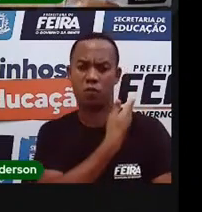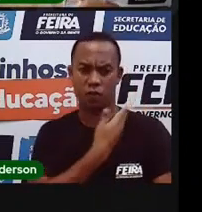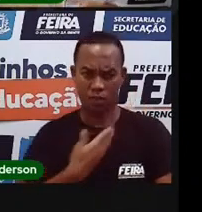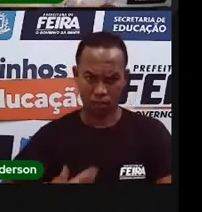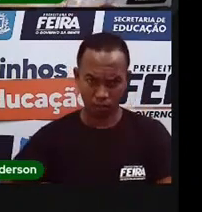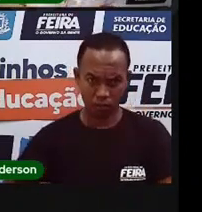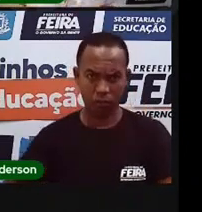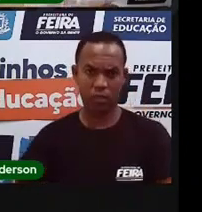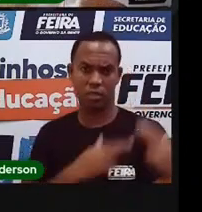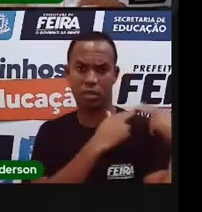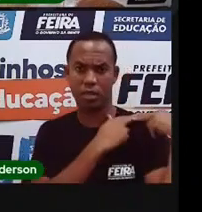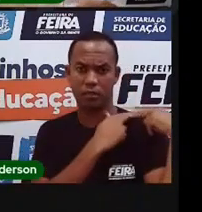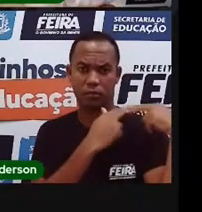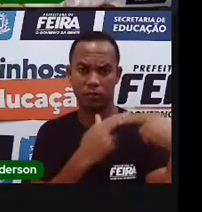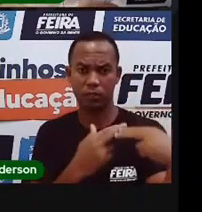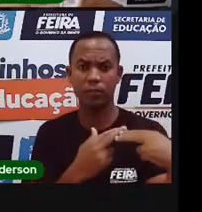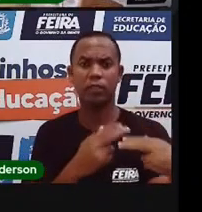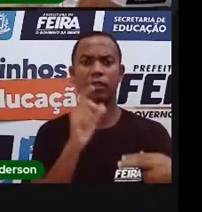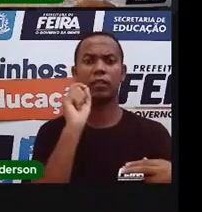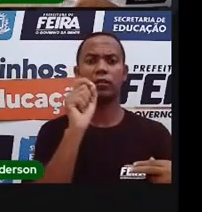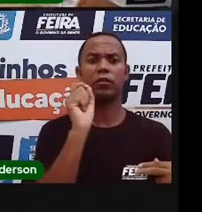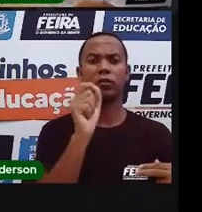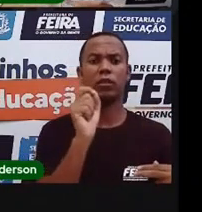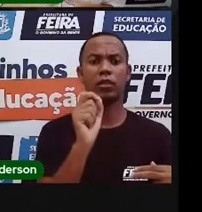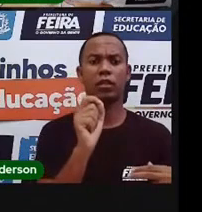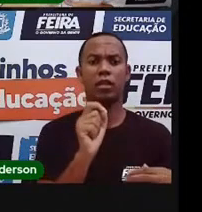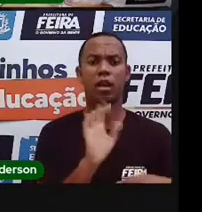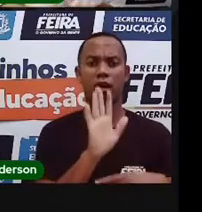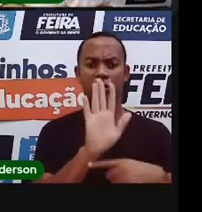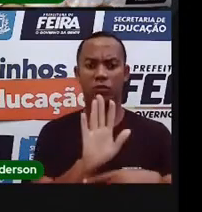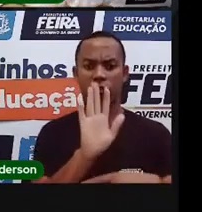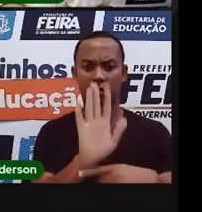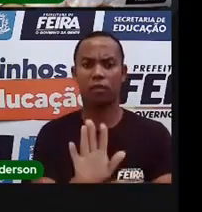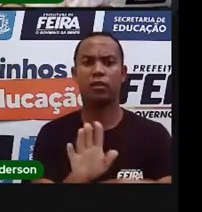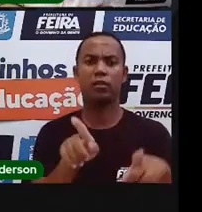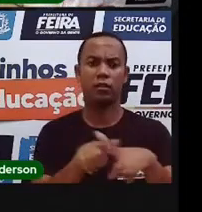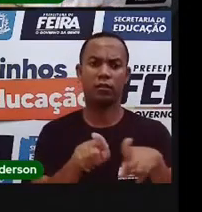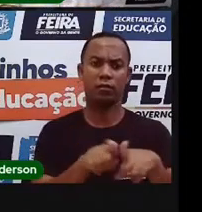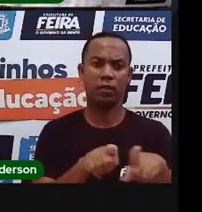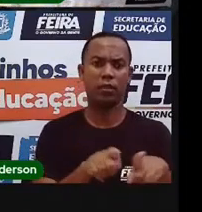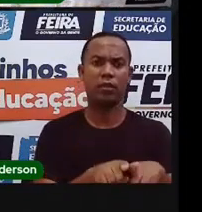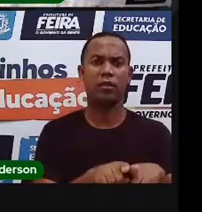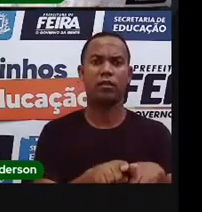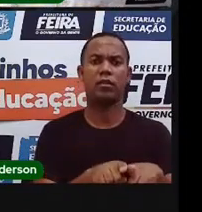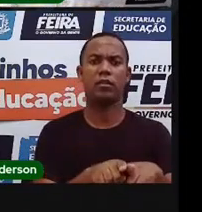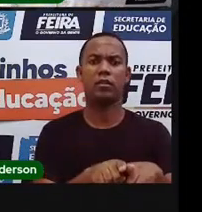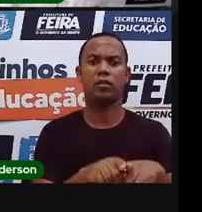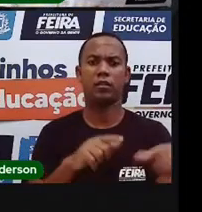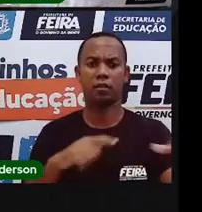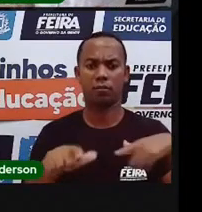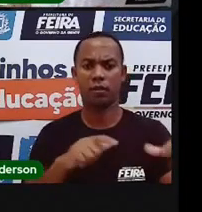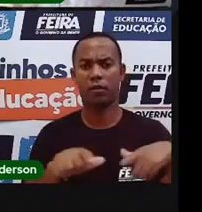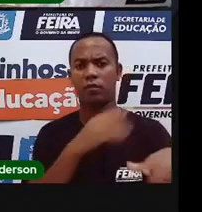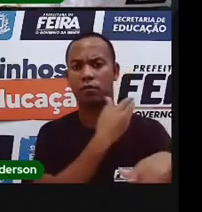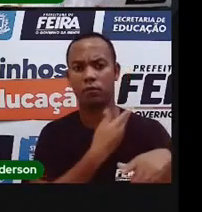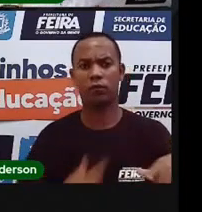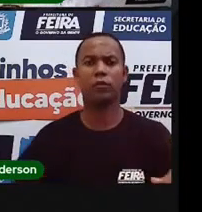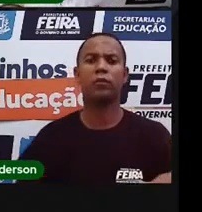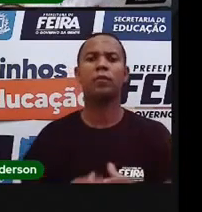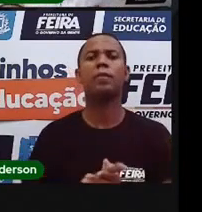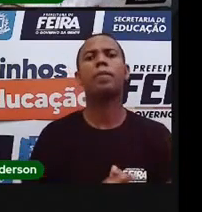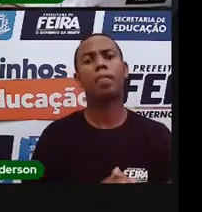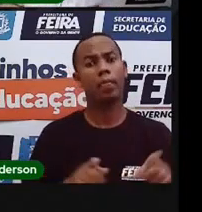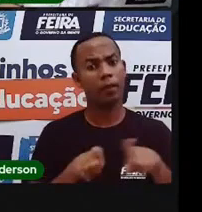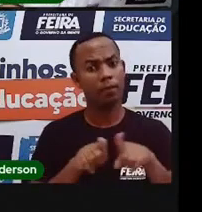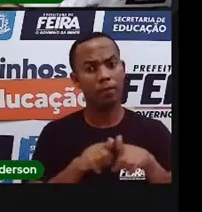têm responsabilidade no caso da prestação destes serviços. E no Brasil, como um todo, o presidente